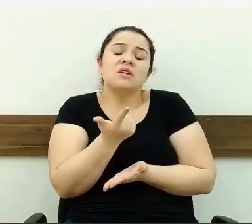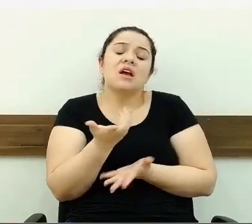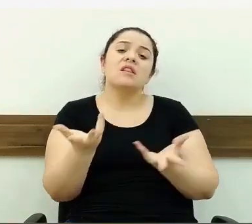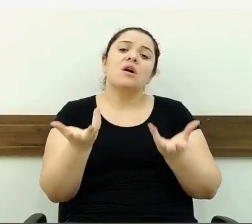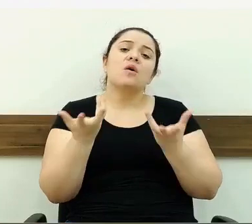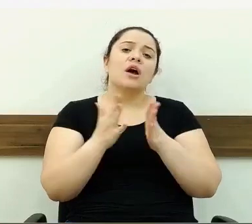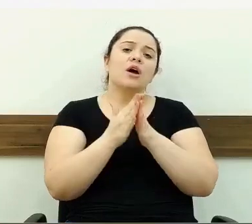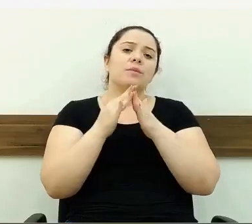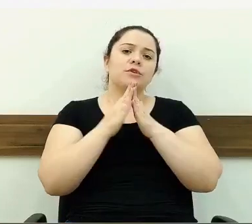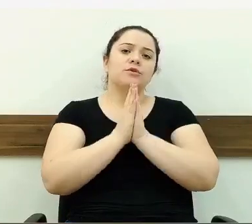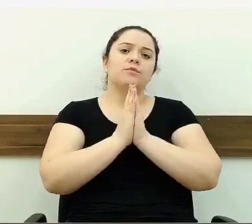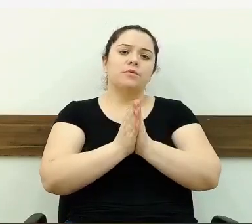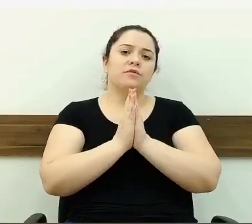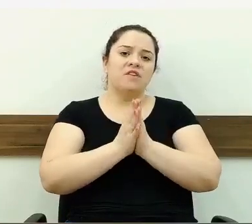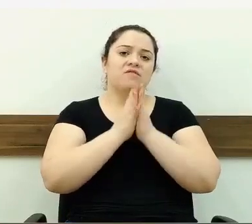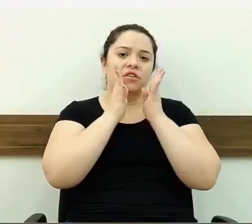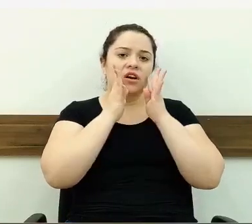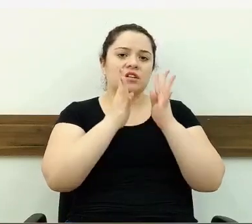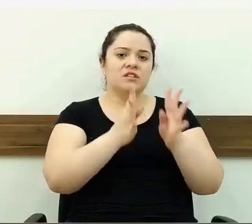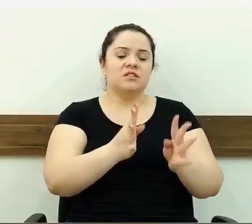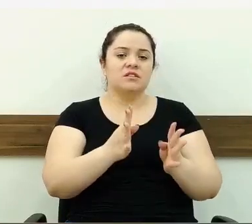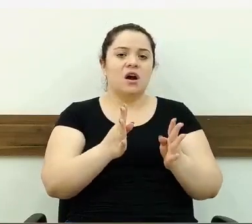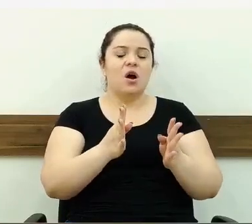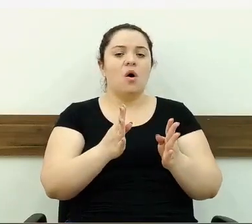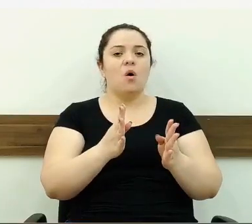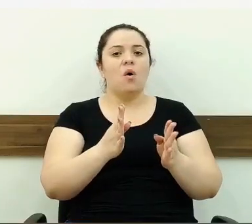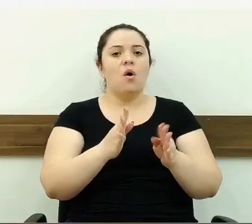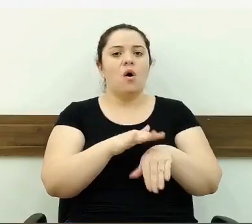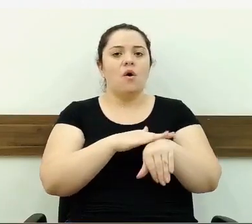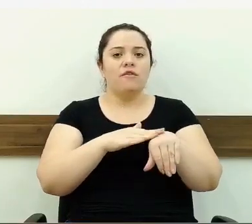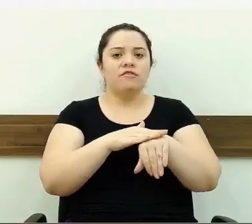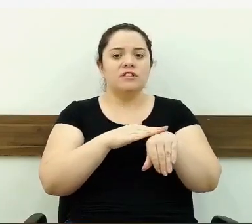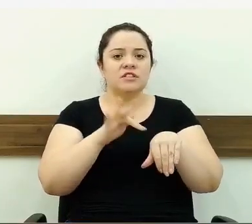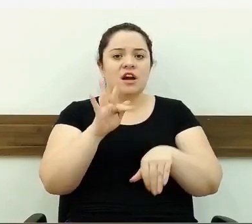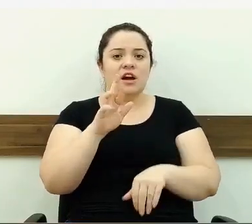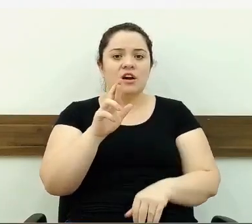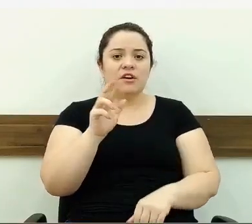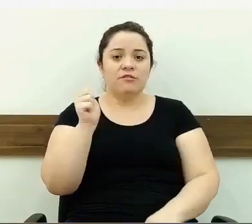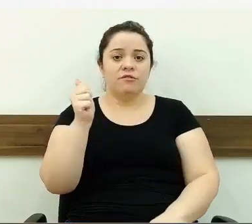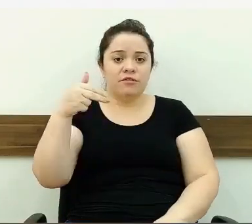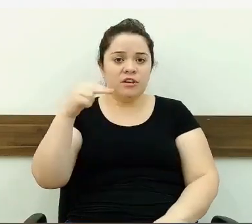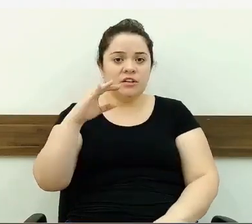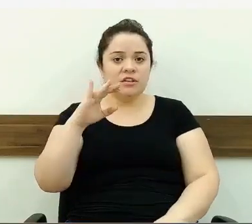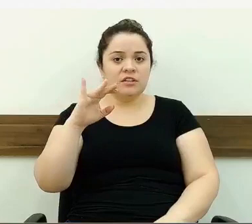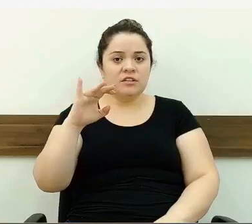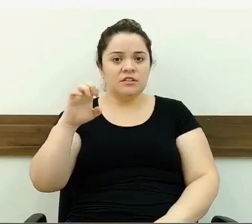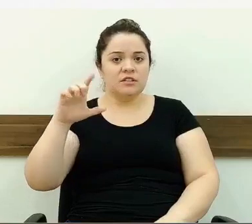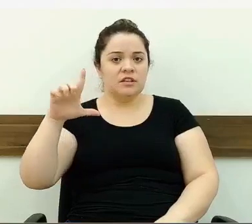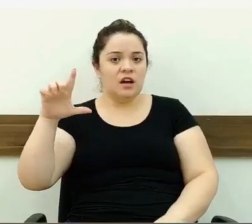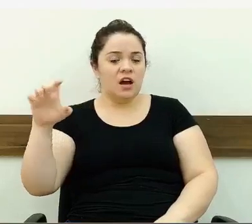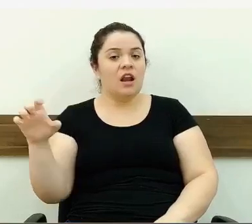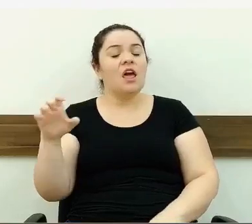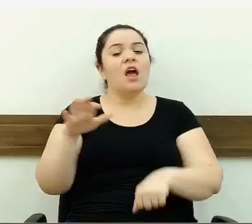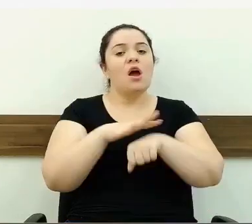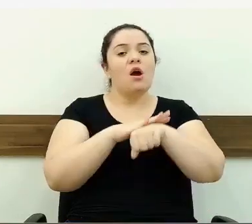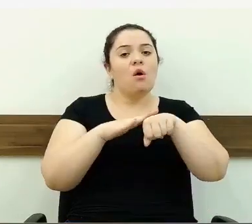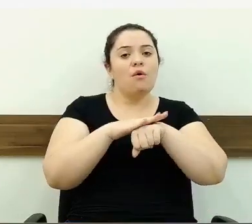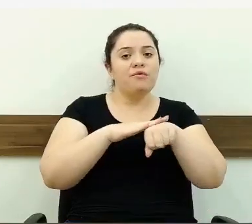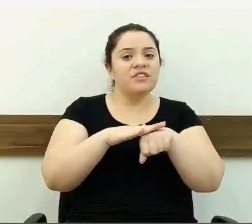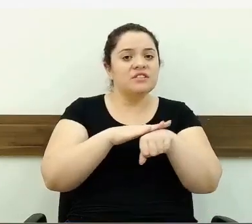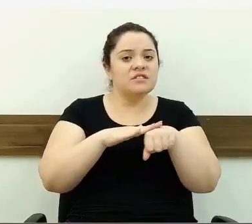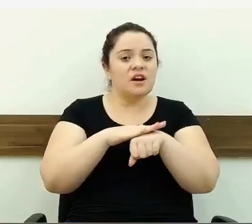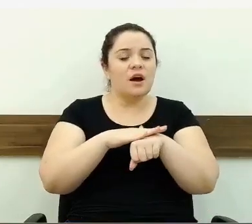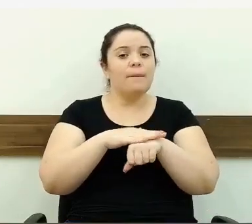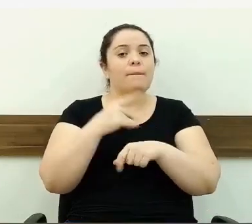atenção para isso, acredito que é com a Fran. Até vou procurar ela pessoalmente para estar falando sobre esse assunto. Que eu acho que se